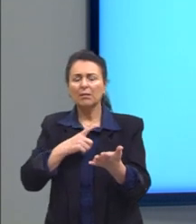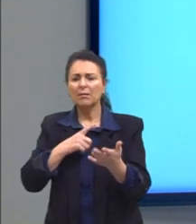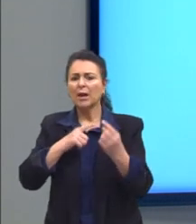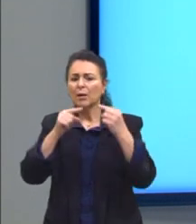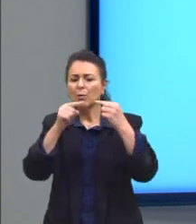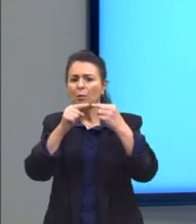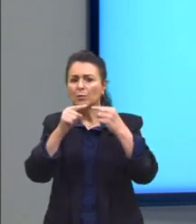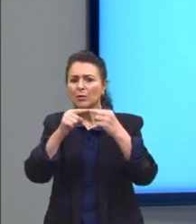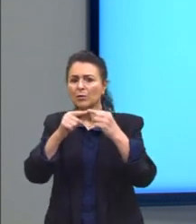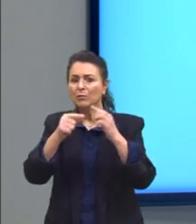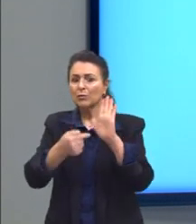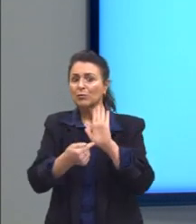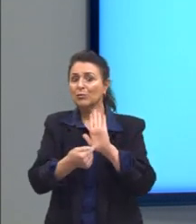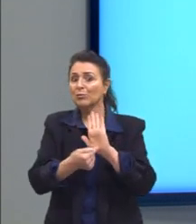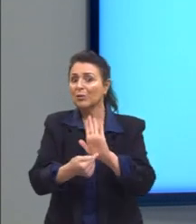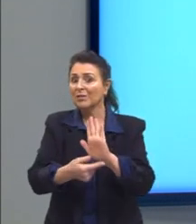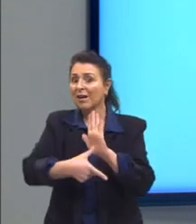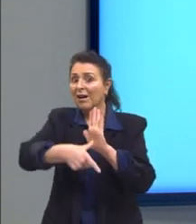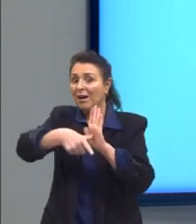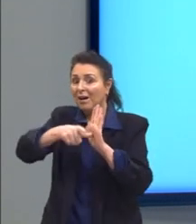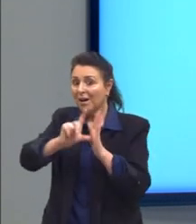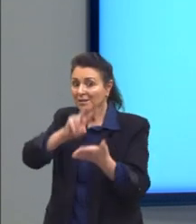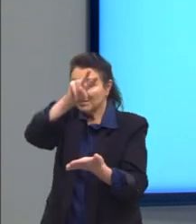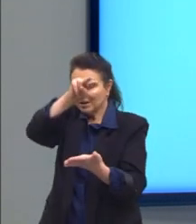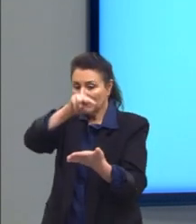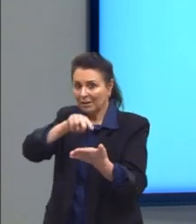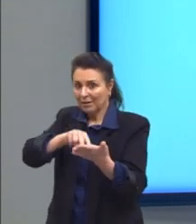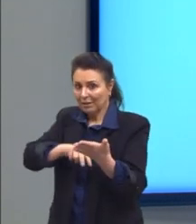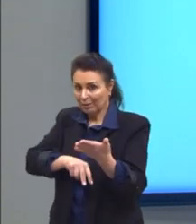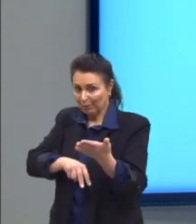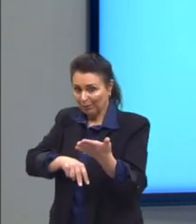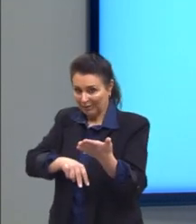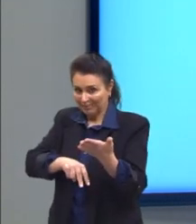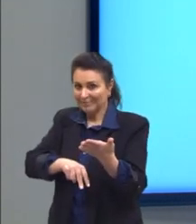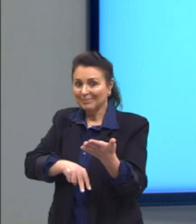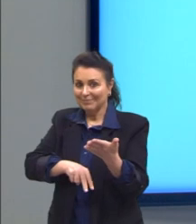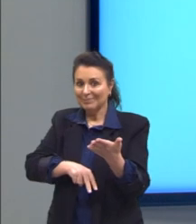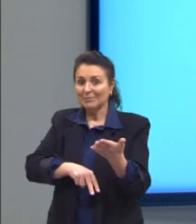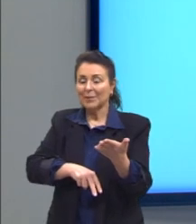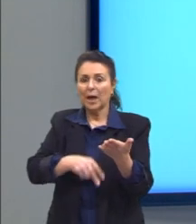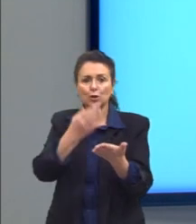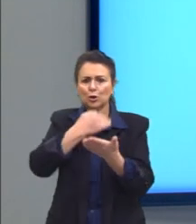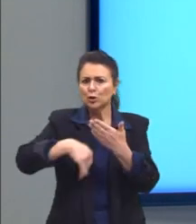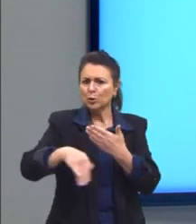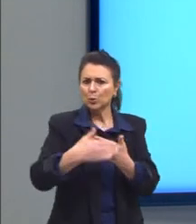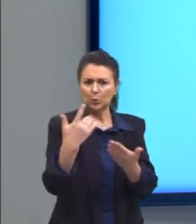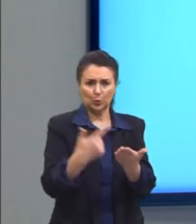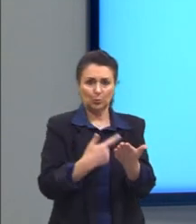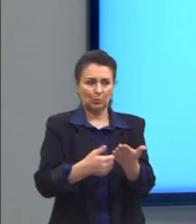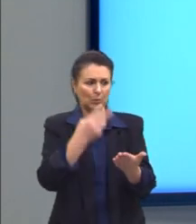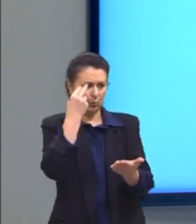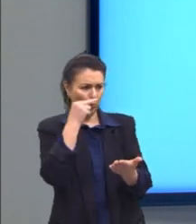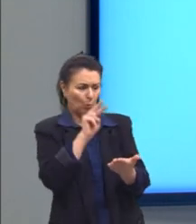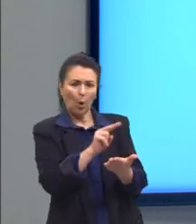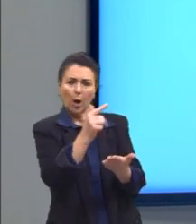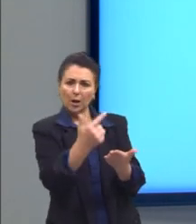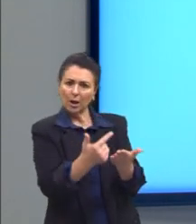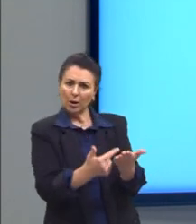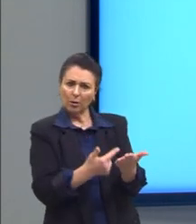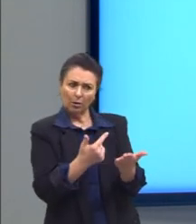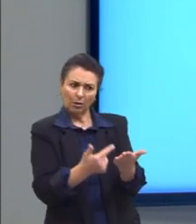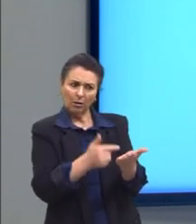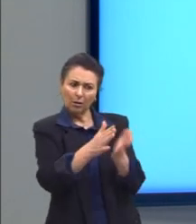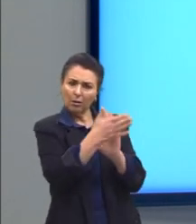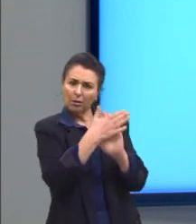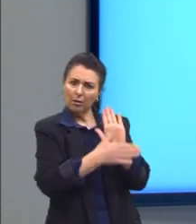antecipar uma possível leitura a ser feita da obra em questão. Pela leitura dessa capa, infere-se que